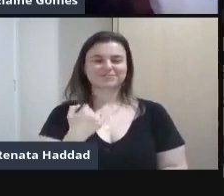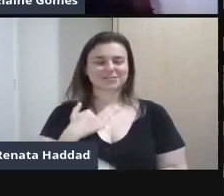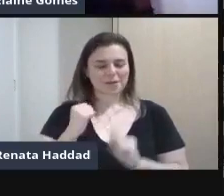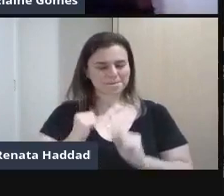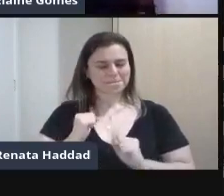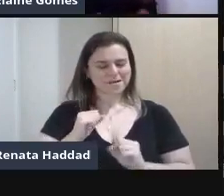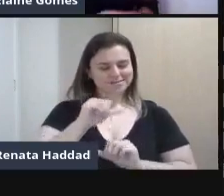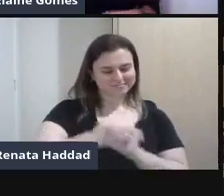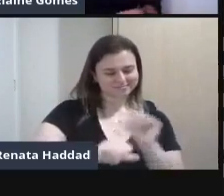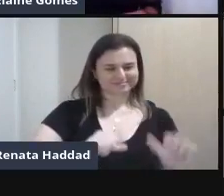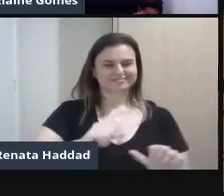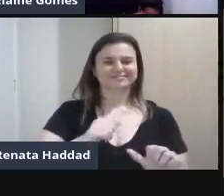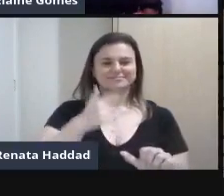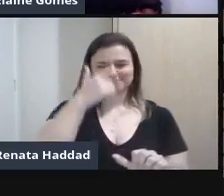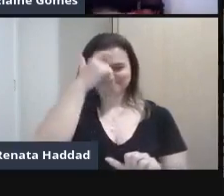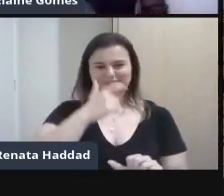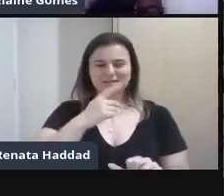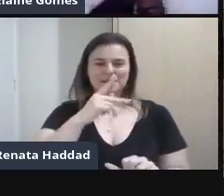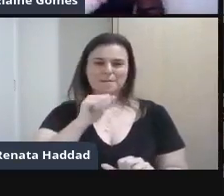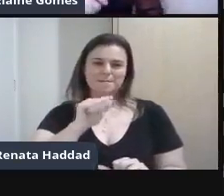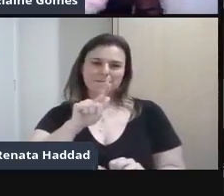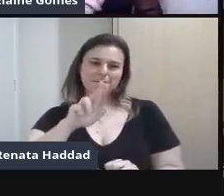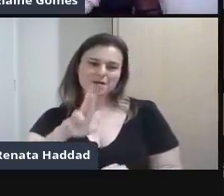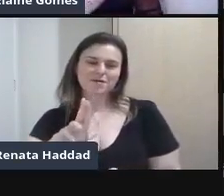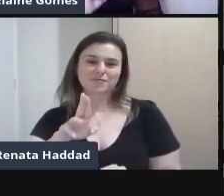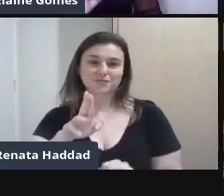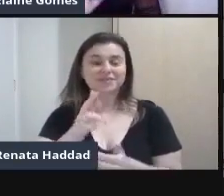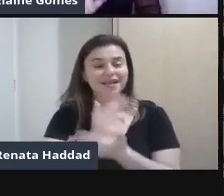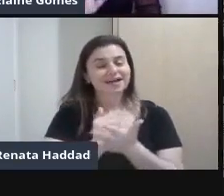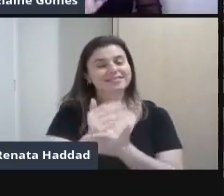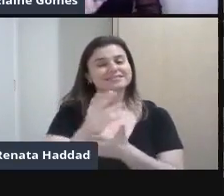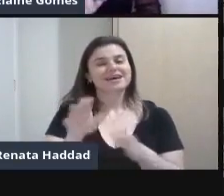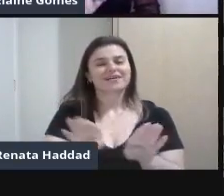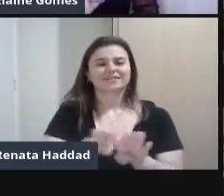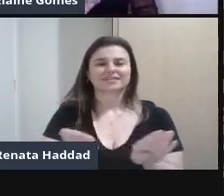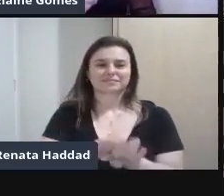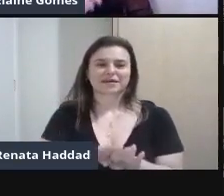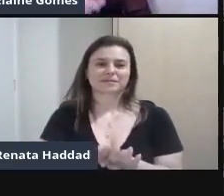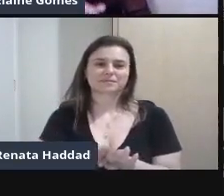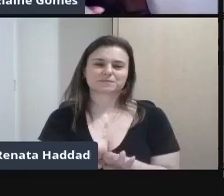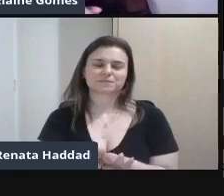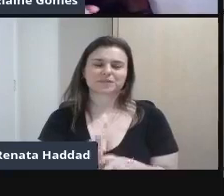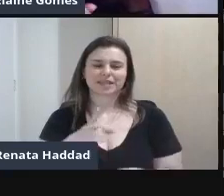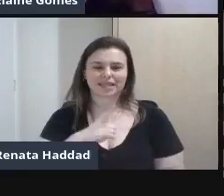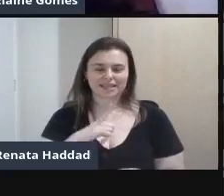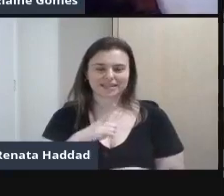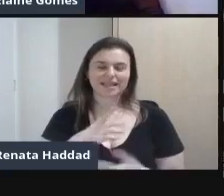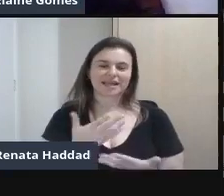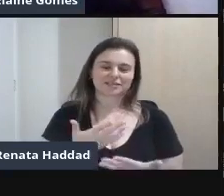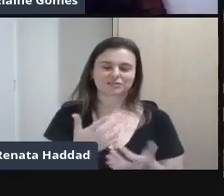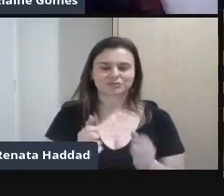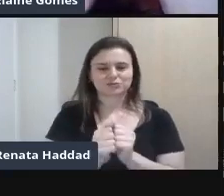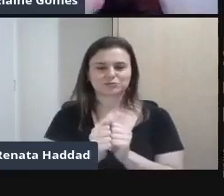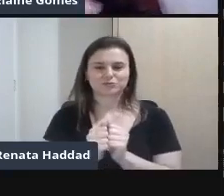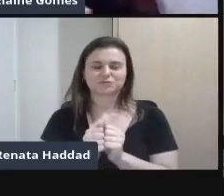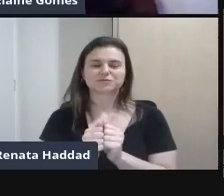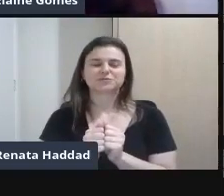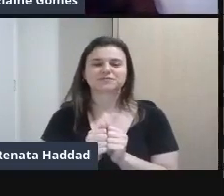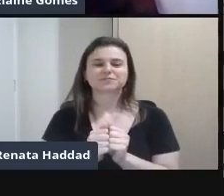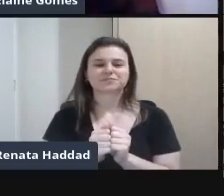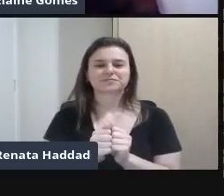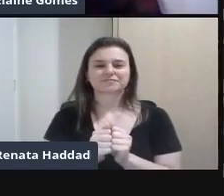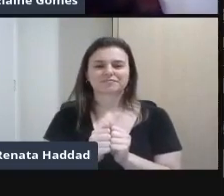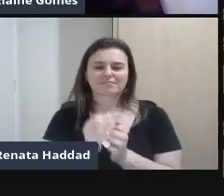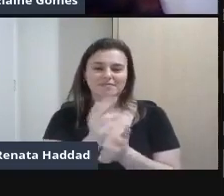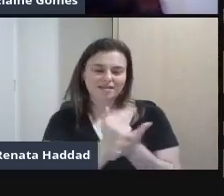E ela desenhava também Vocês estão vendo aí Nessa imagem do lado Uma de suas obras Junto com a poesia E aí a gente tem os